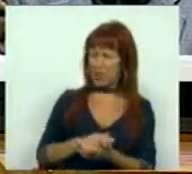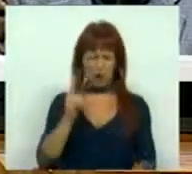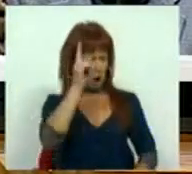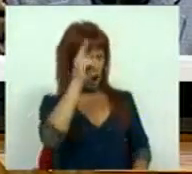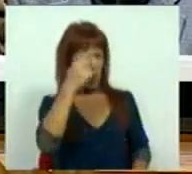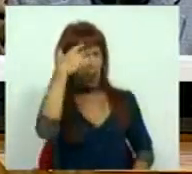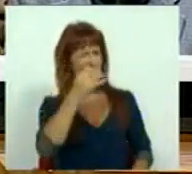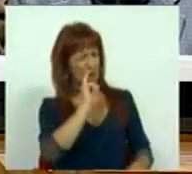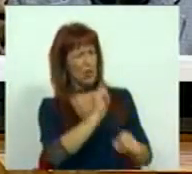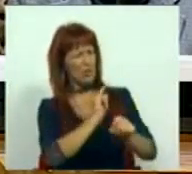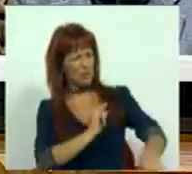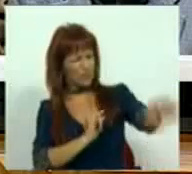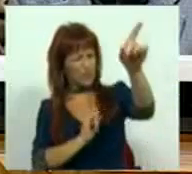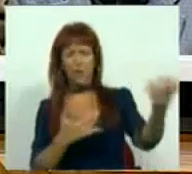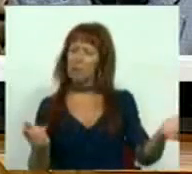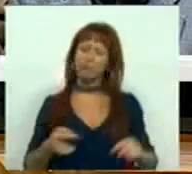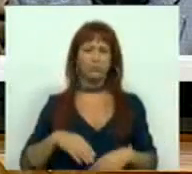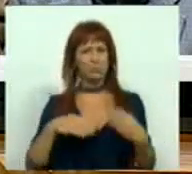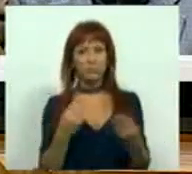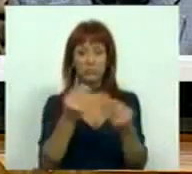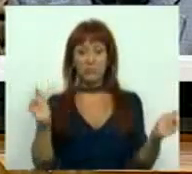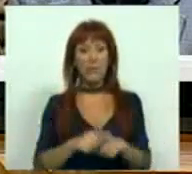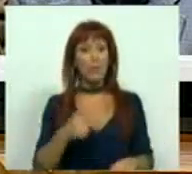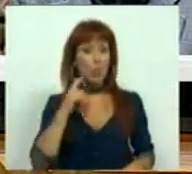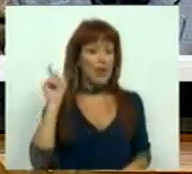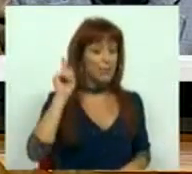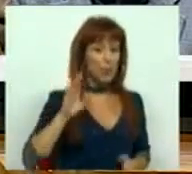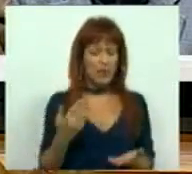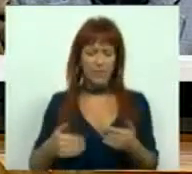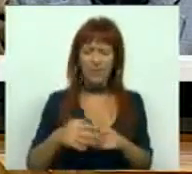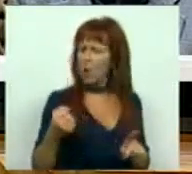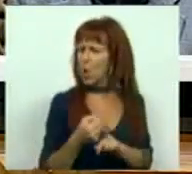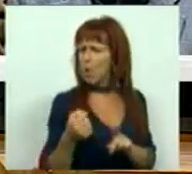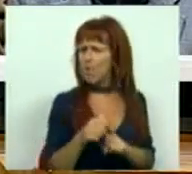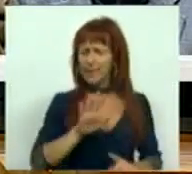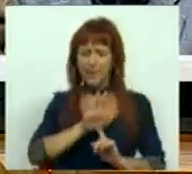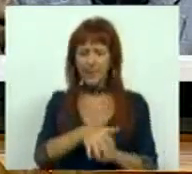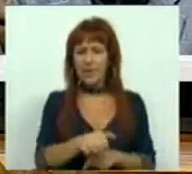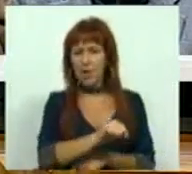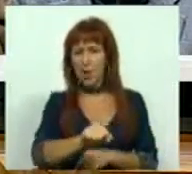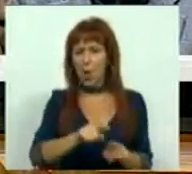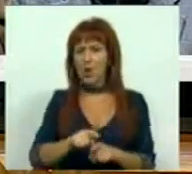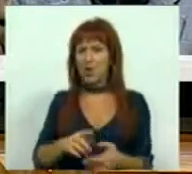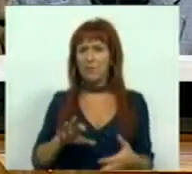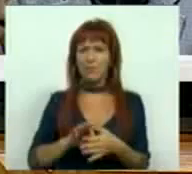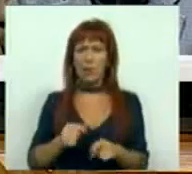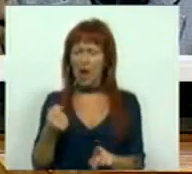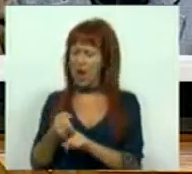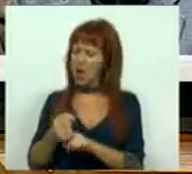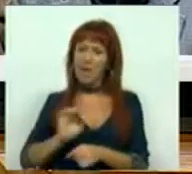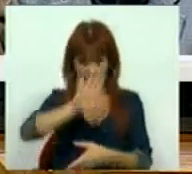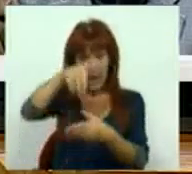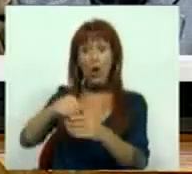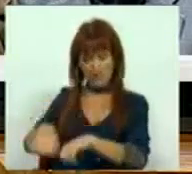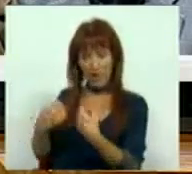comportamento dos outros. Esta resolução é também um passo muito importante para combater a discriminação e, outro lado, para combater a